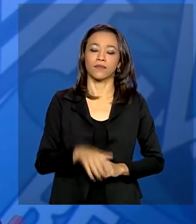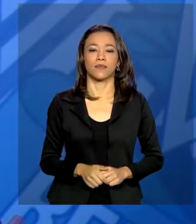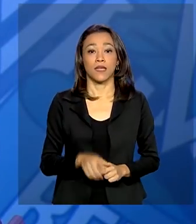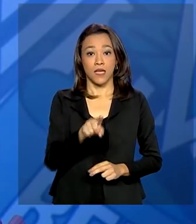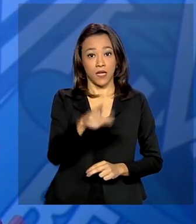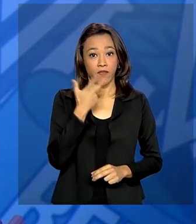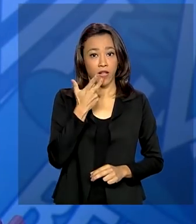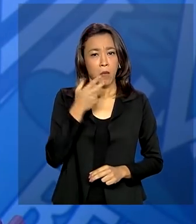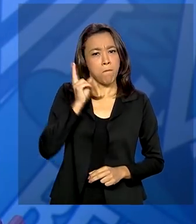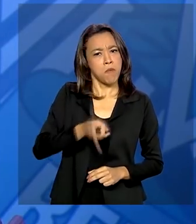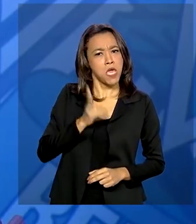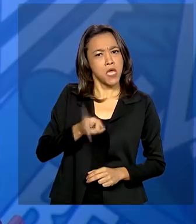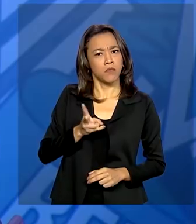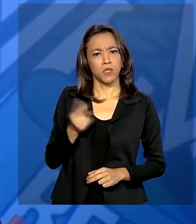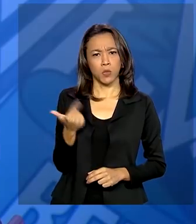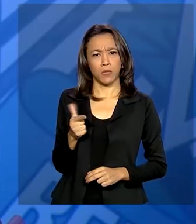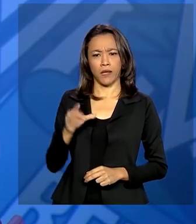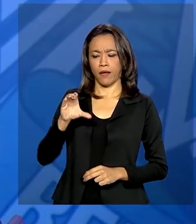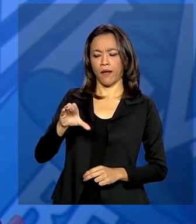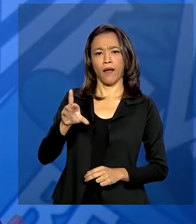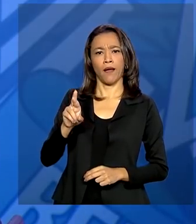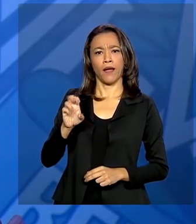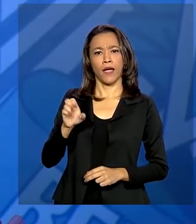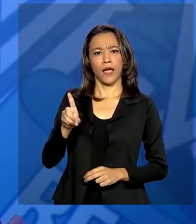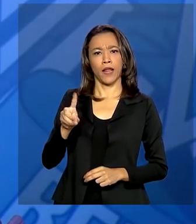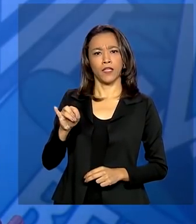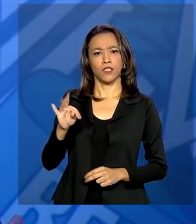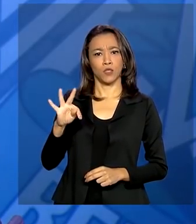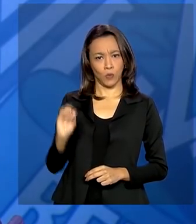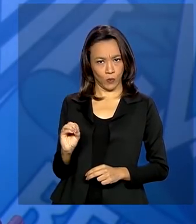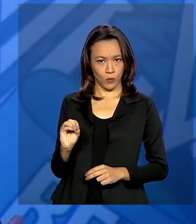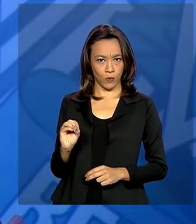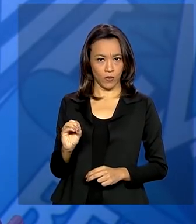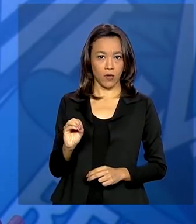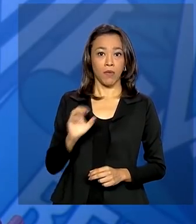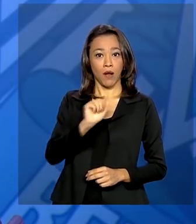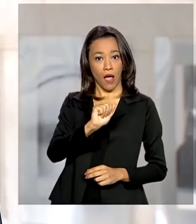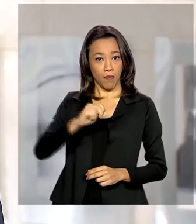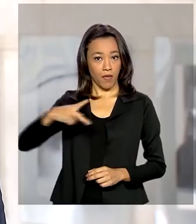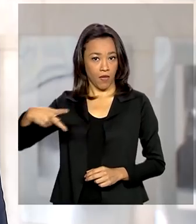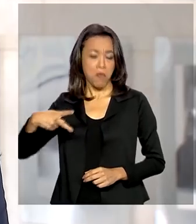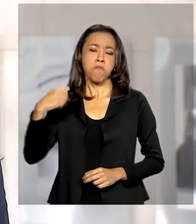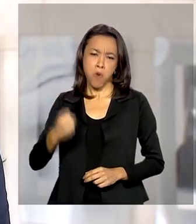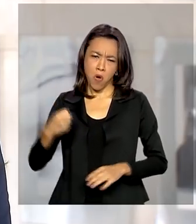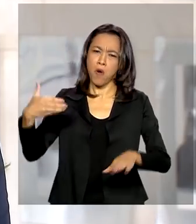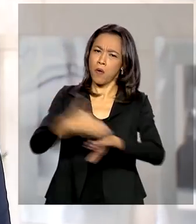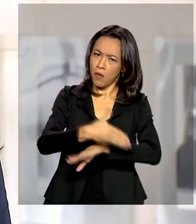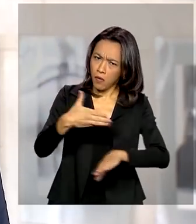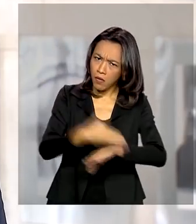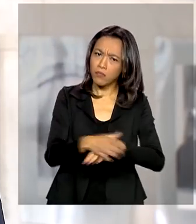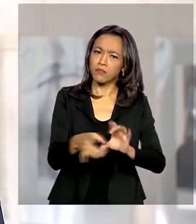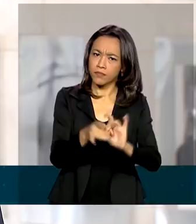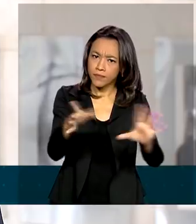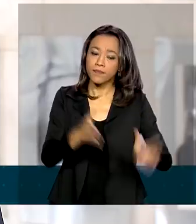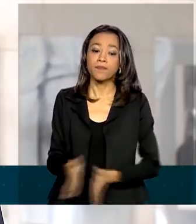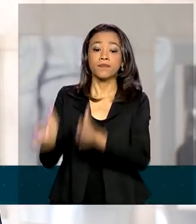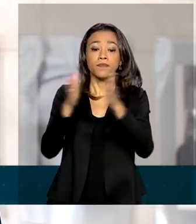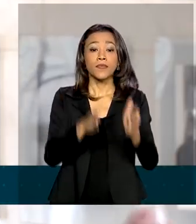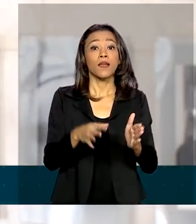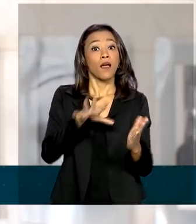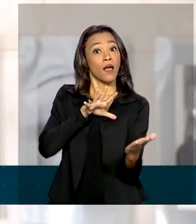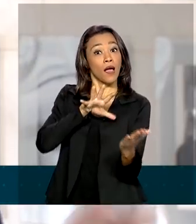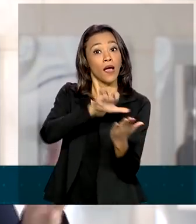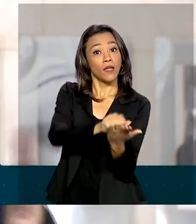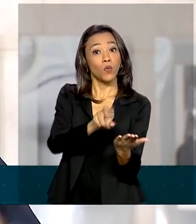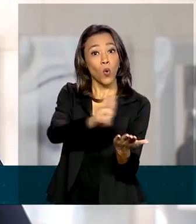que não tenha crédito para esse app, ela poderá acessar. Devem fazer o cadastro trabalhadores